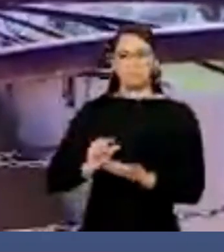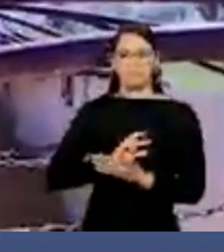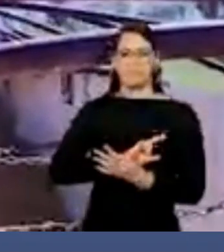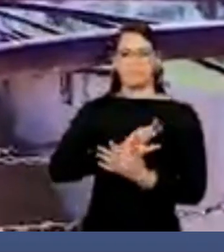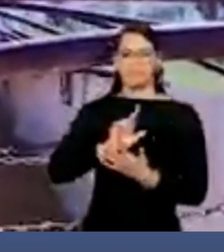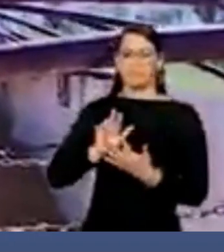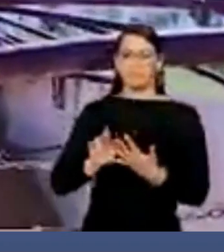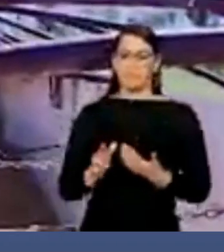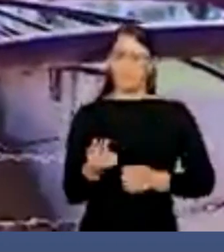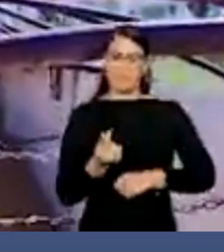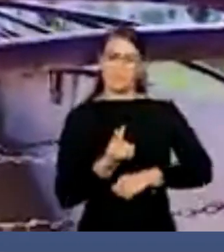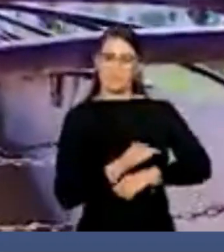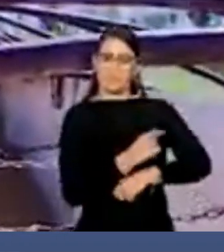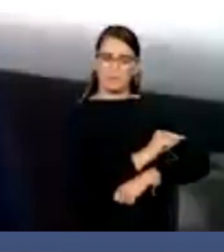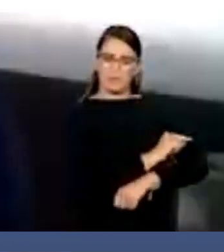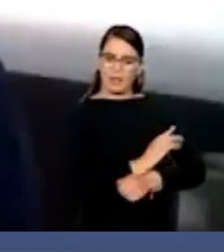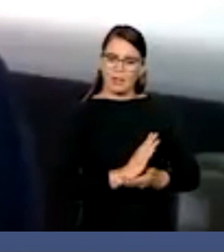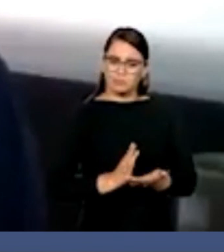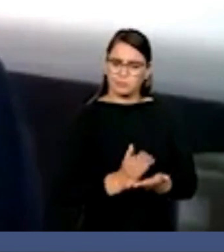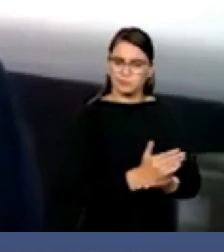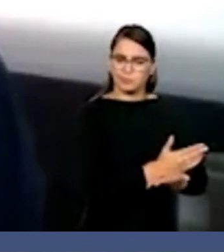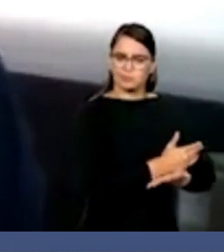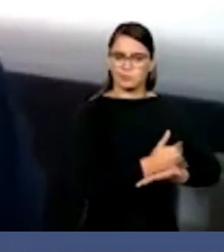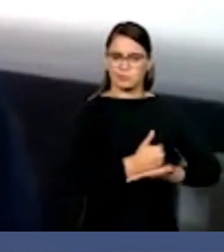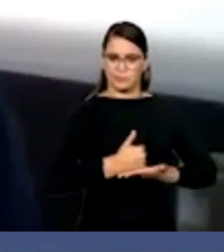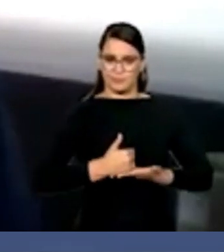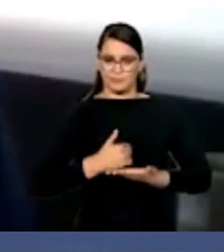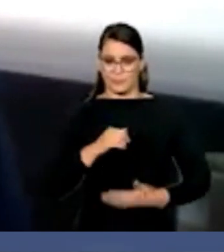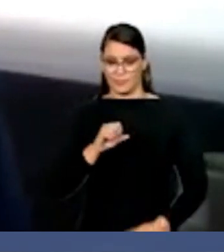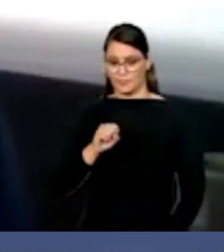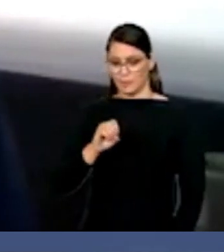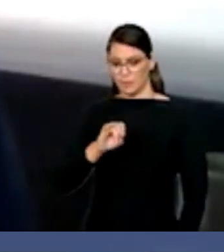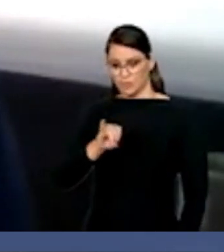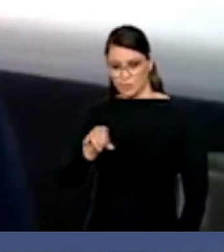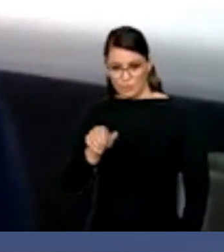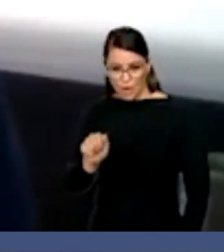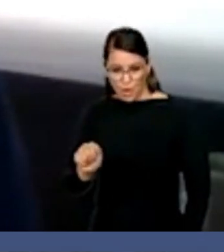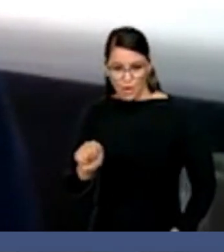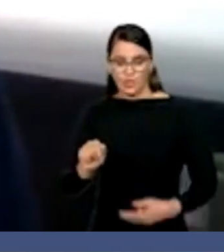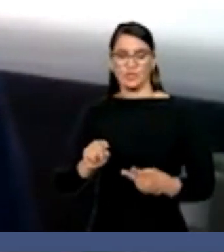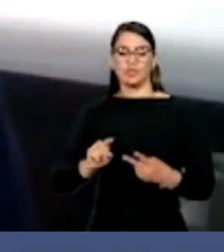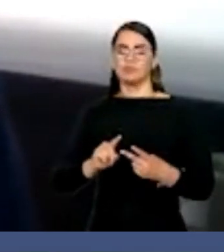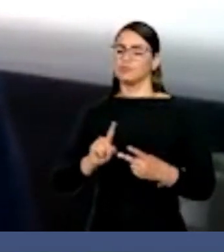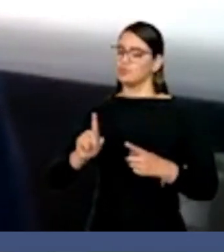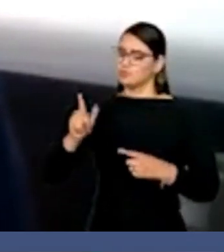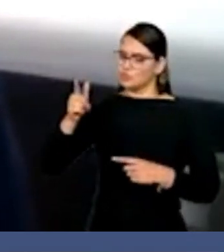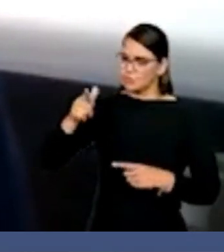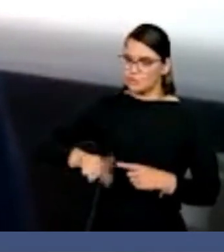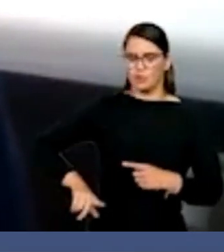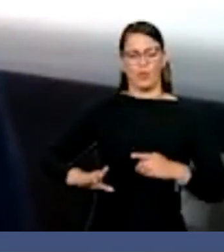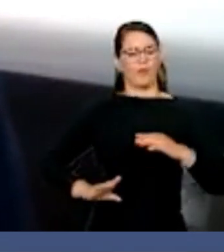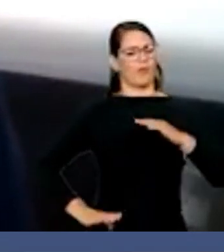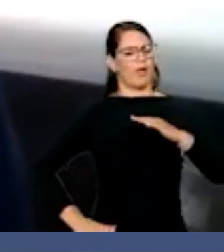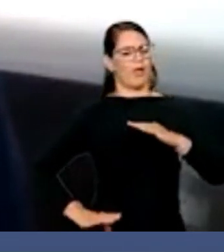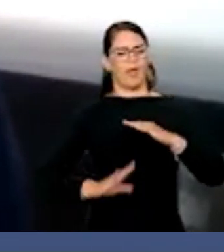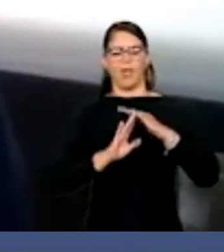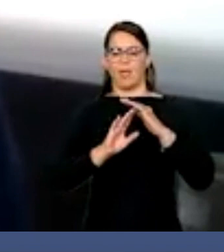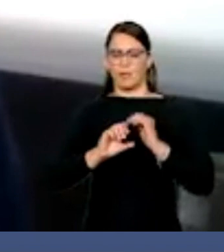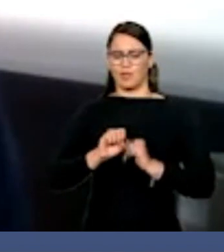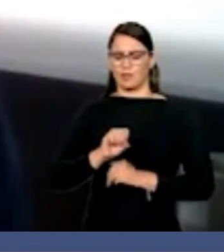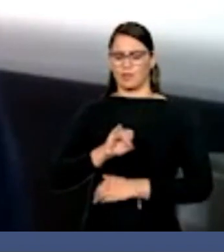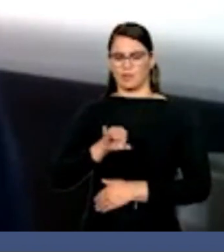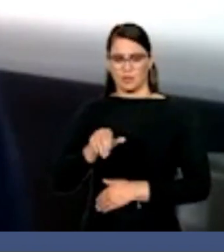meio de toneladas de grãos. Os dados foram divulgados hoje pela Companhia Nacional de Abastecimento, a Conab.